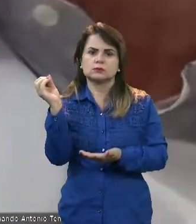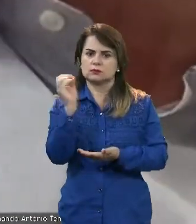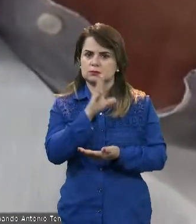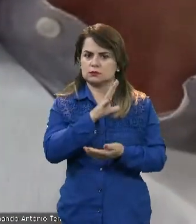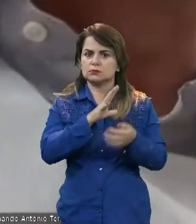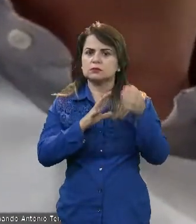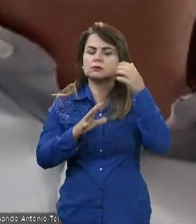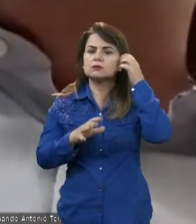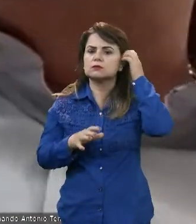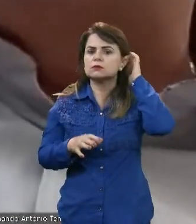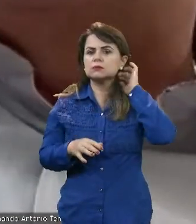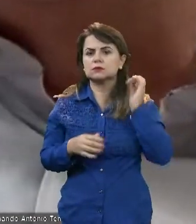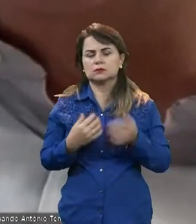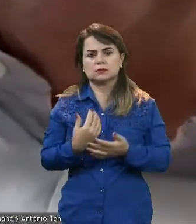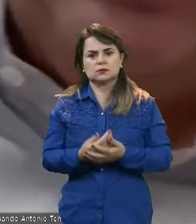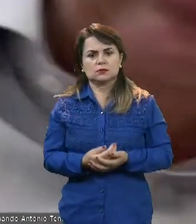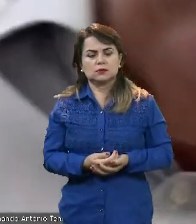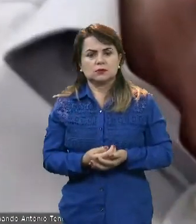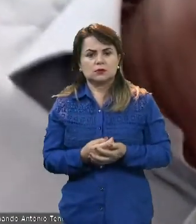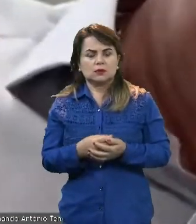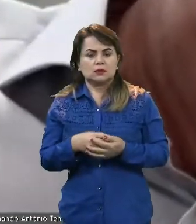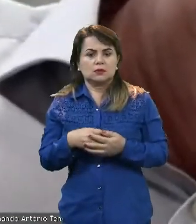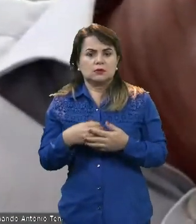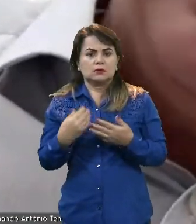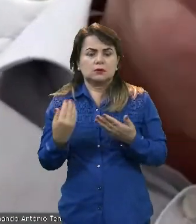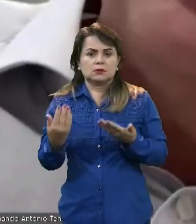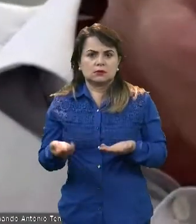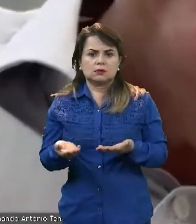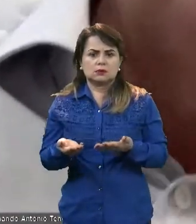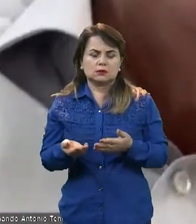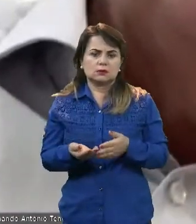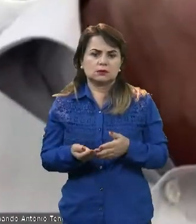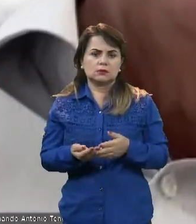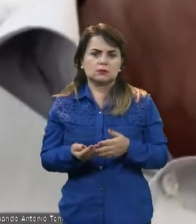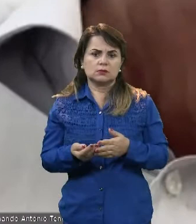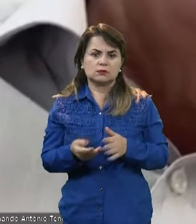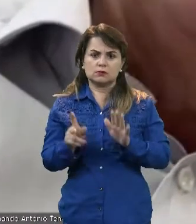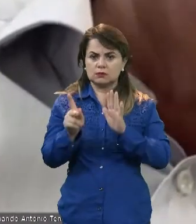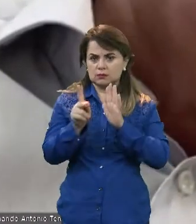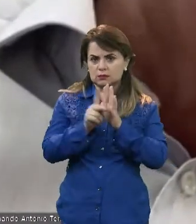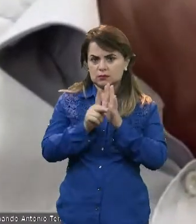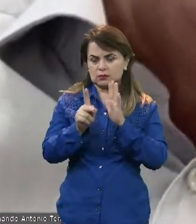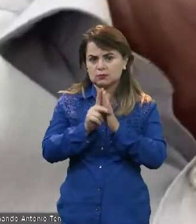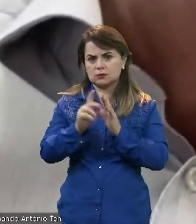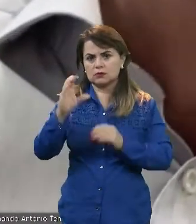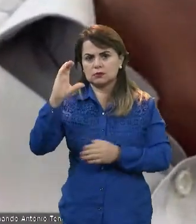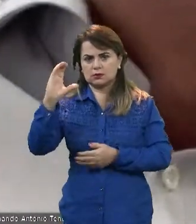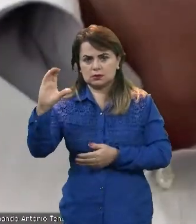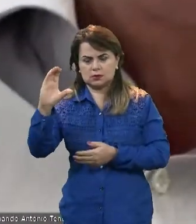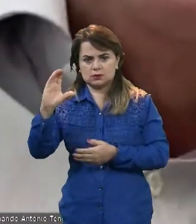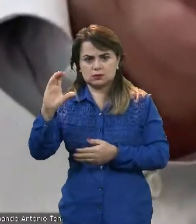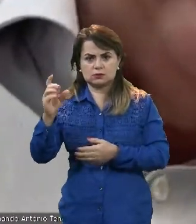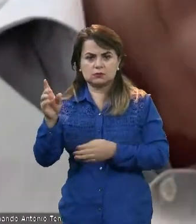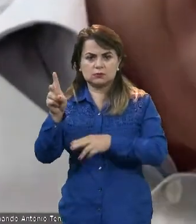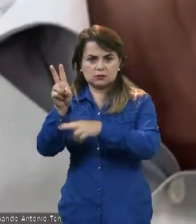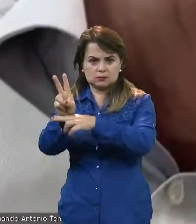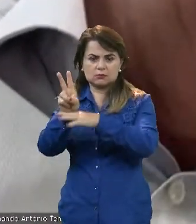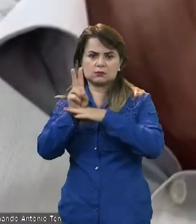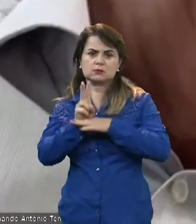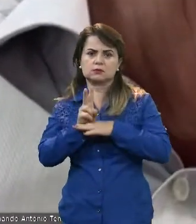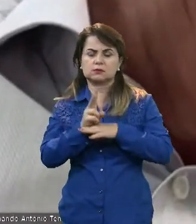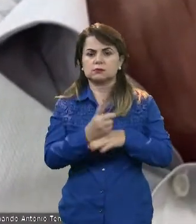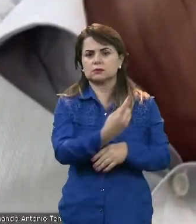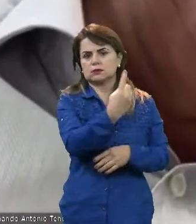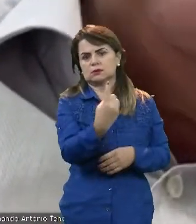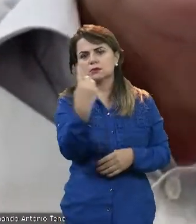que não seja um refinanciamento da carteira do crédito consignado individualmente de cada cliente.